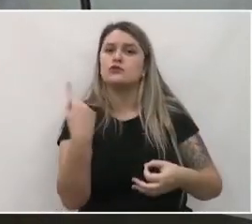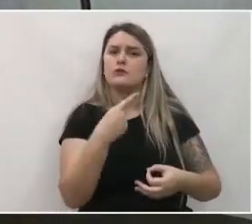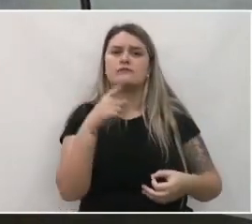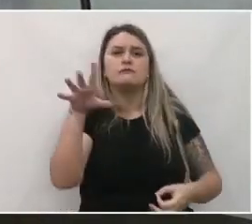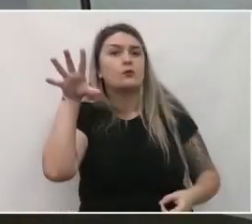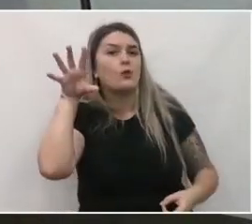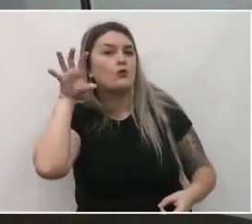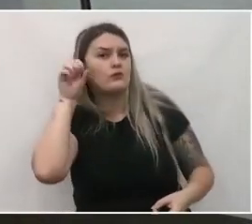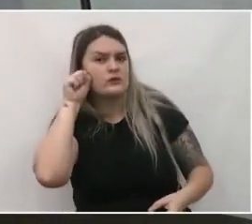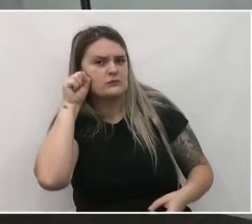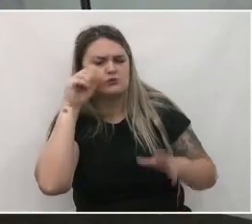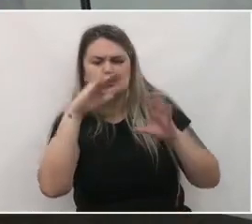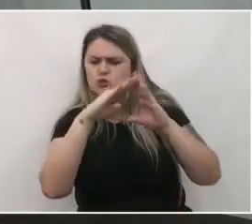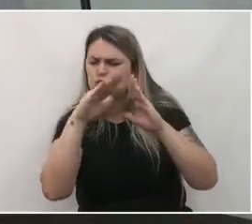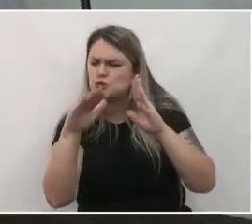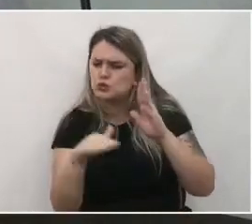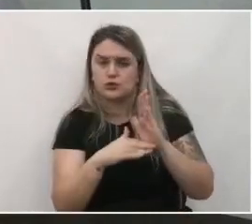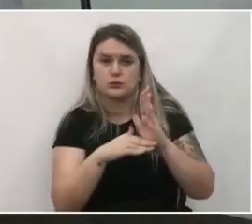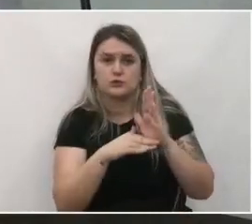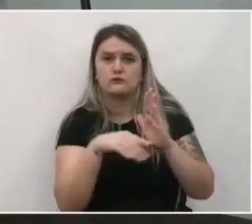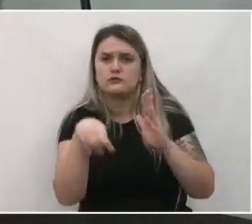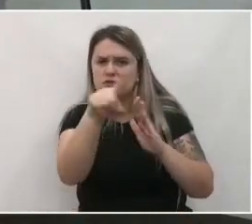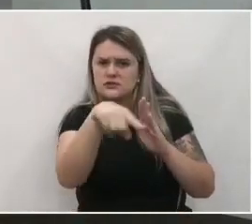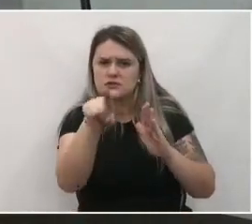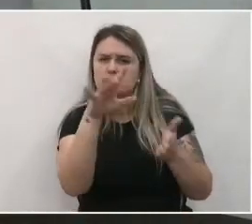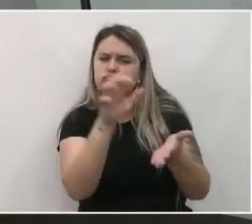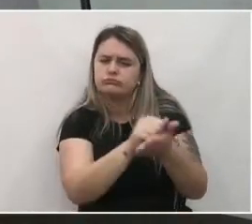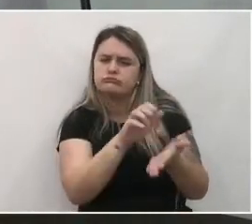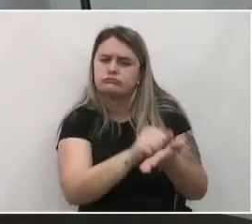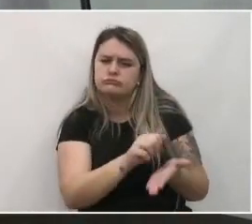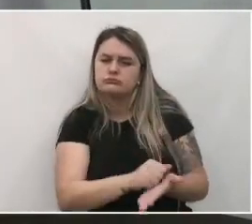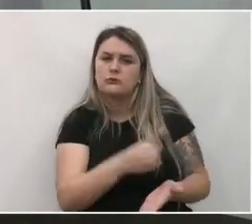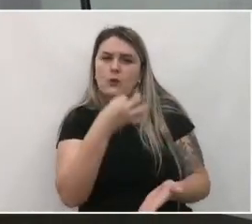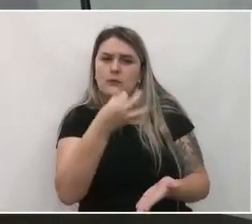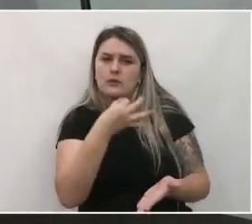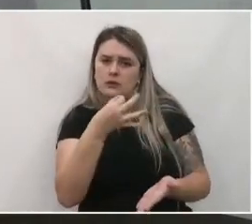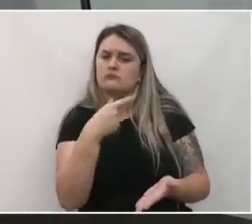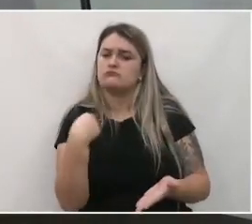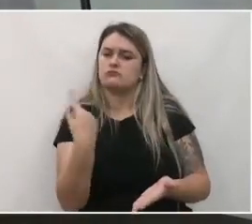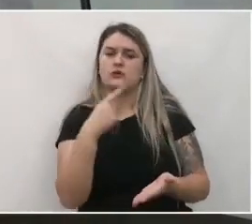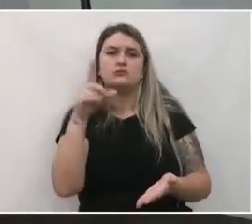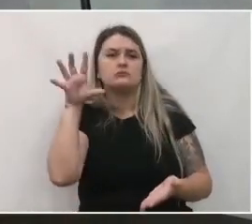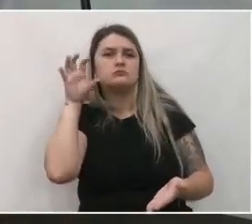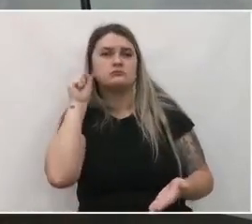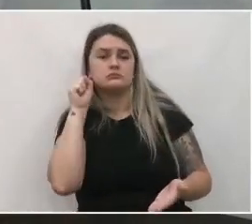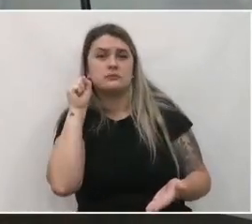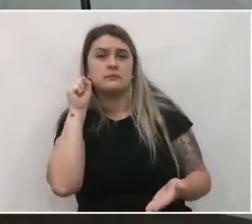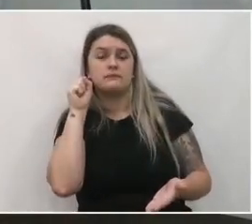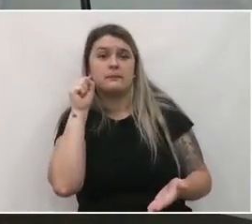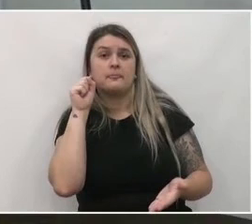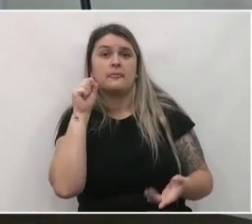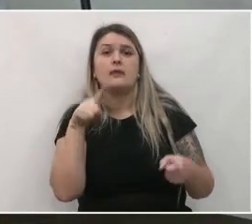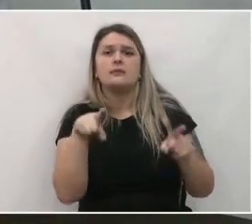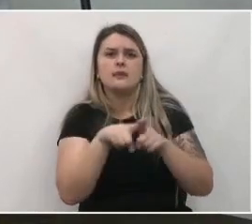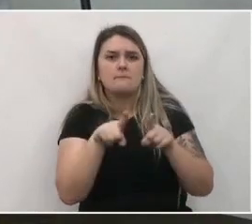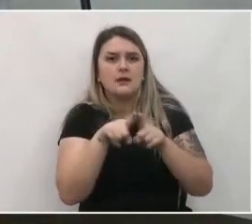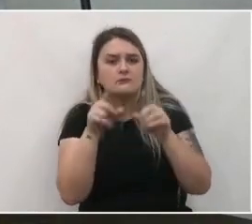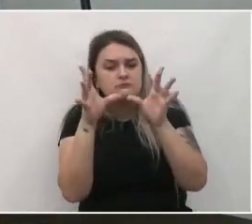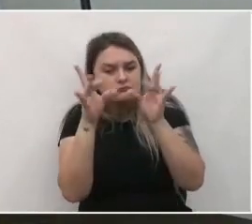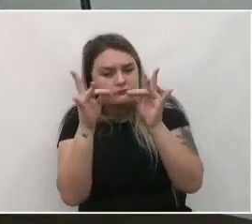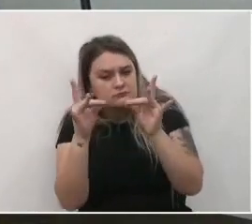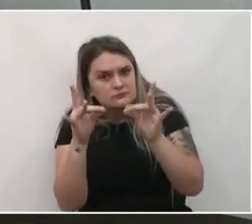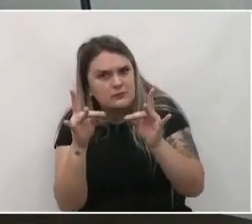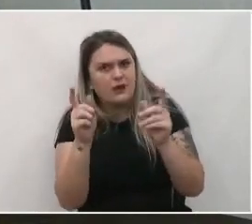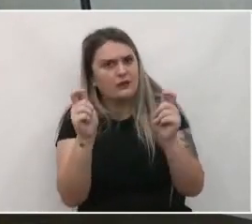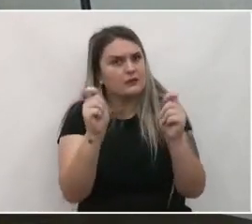na integralidade. Tudo que for registrado nas sugestões será ouvido. e será analisado se